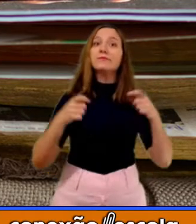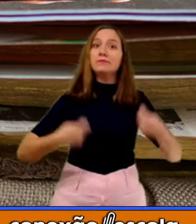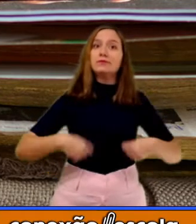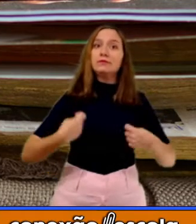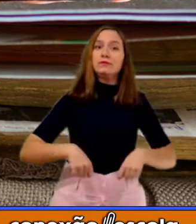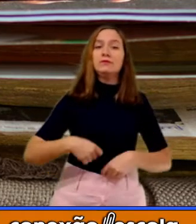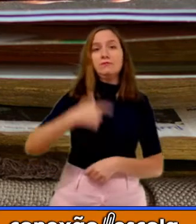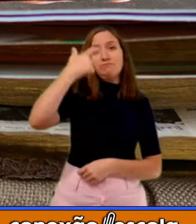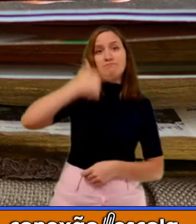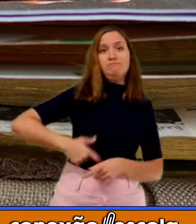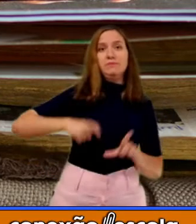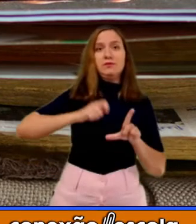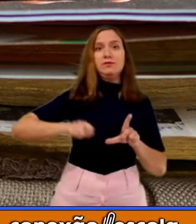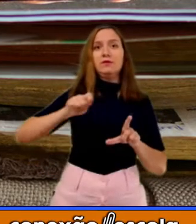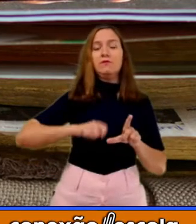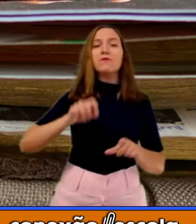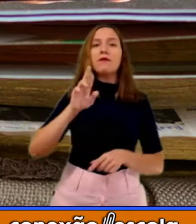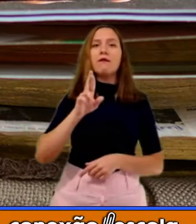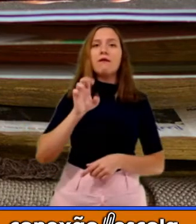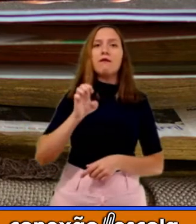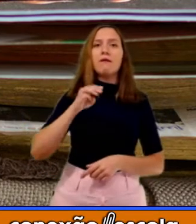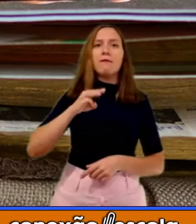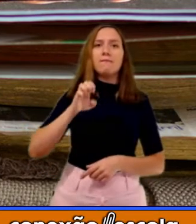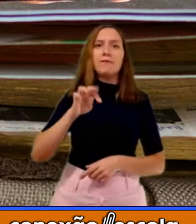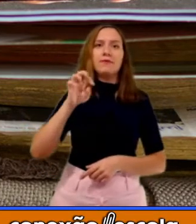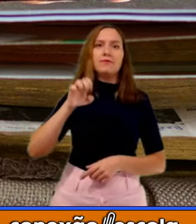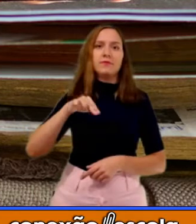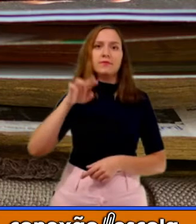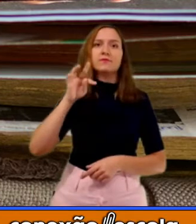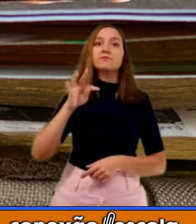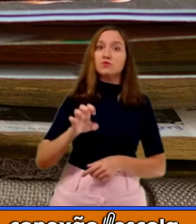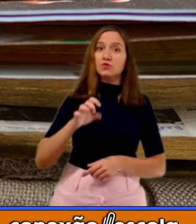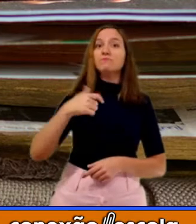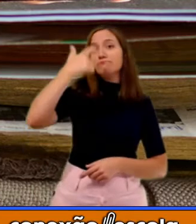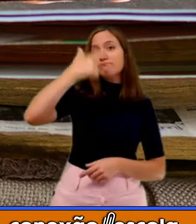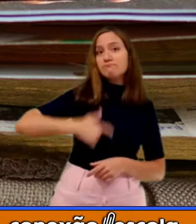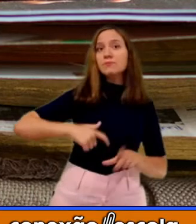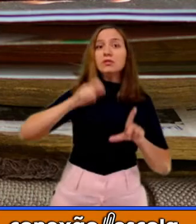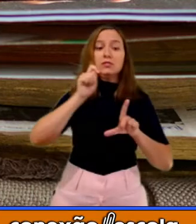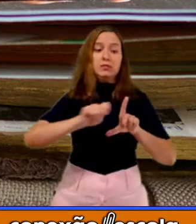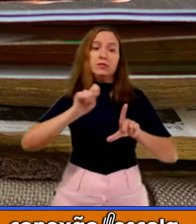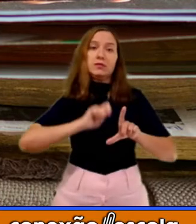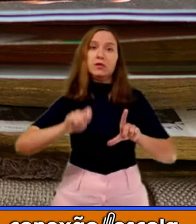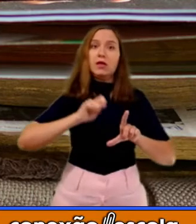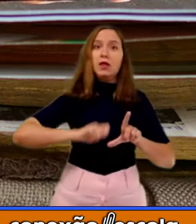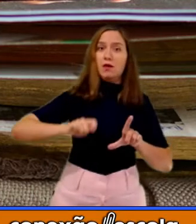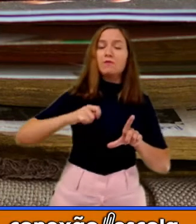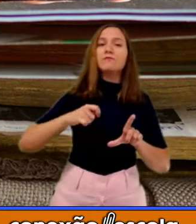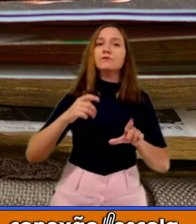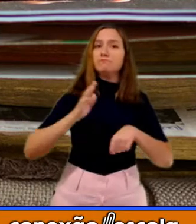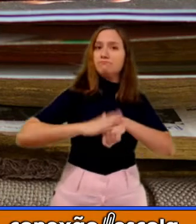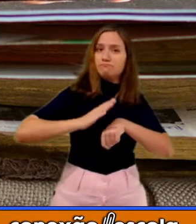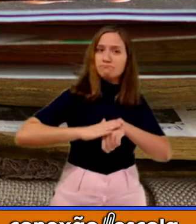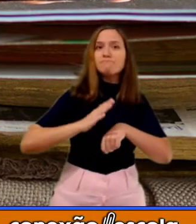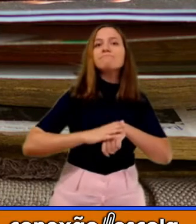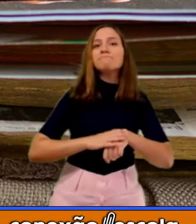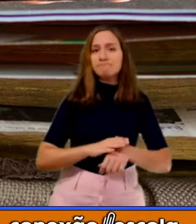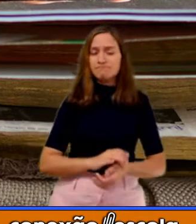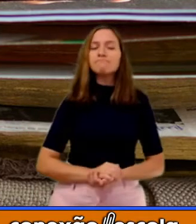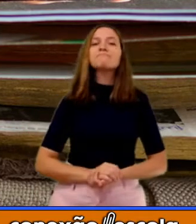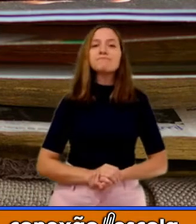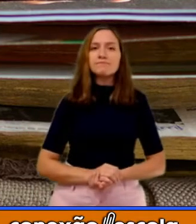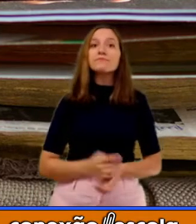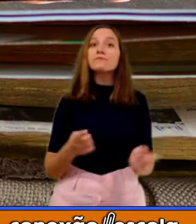remetente. Quem é o remetente? É quem escreve esse bilhete. É quem manda o recado através desse bilhete.